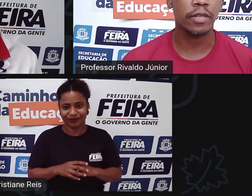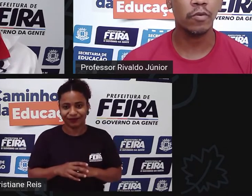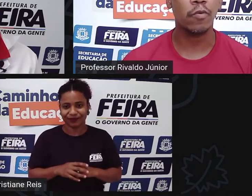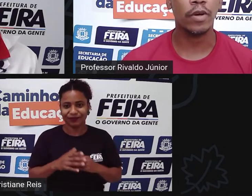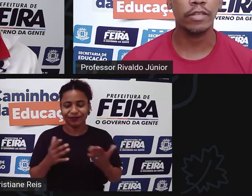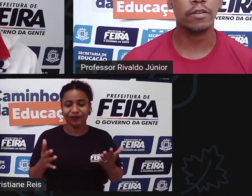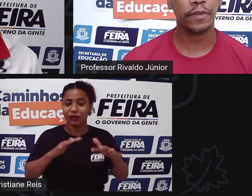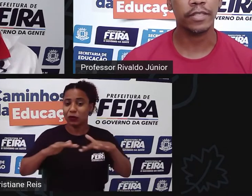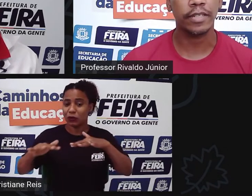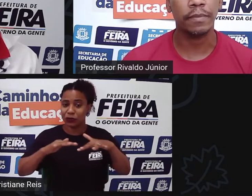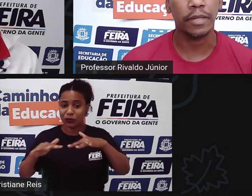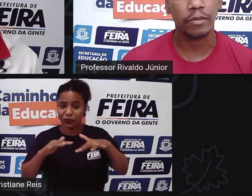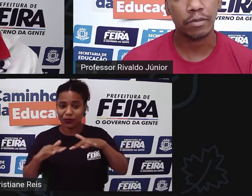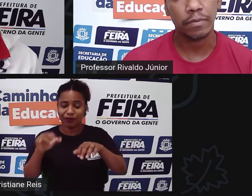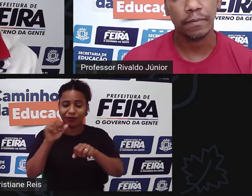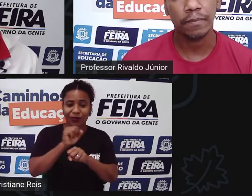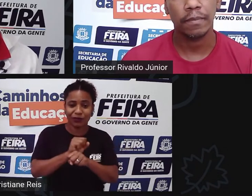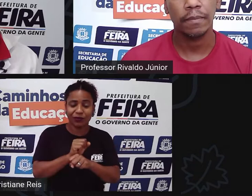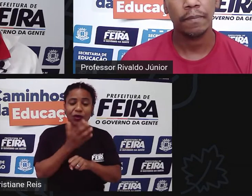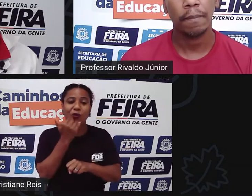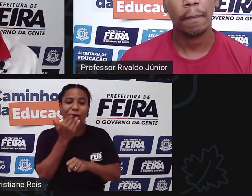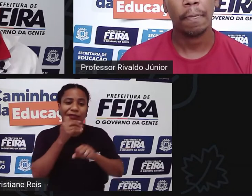locomoção com a nossa oferta de alimentos.